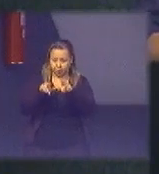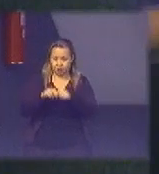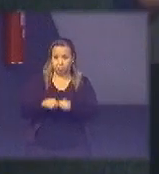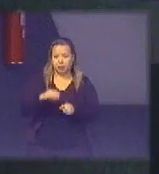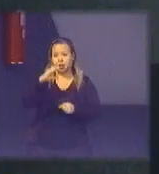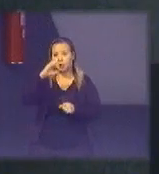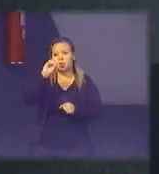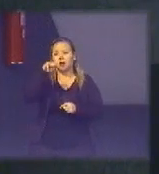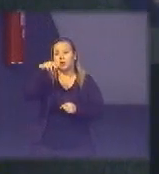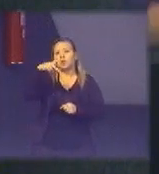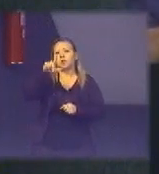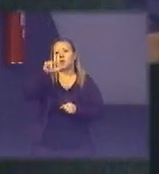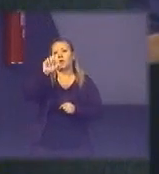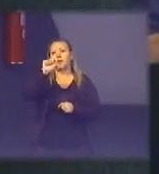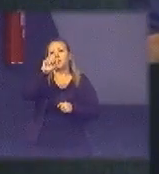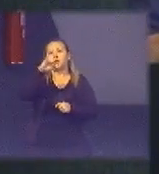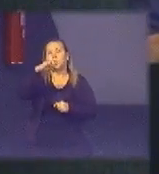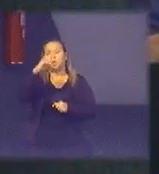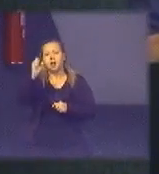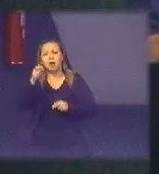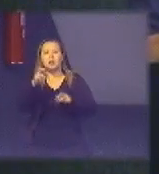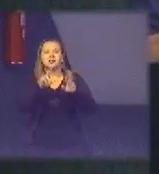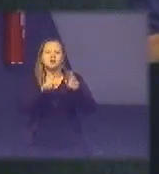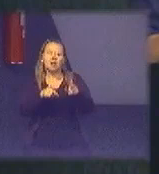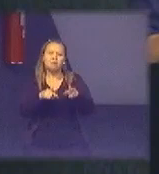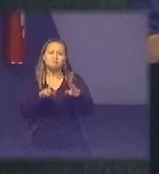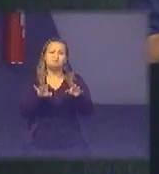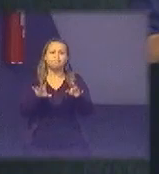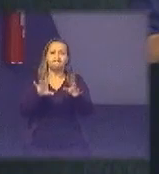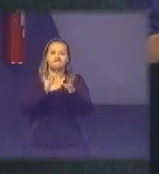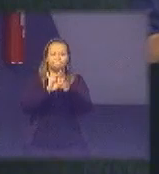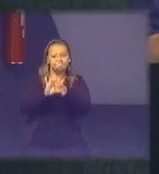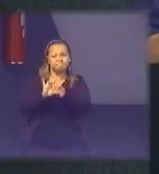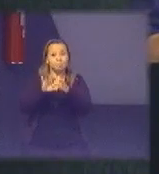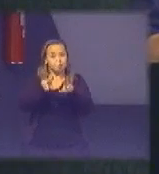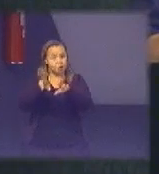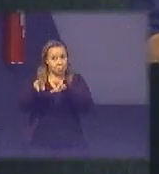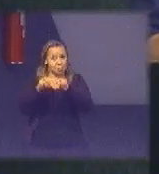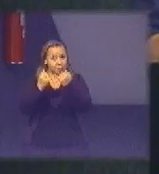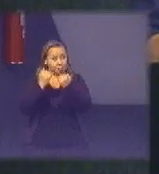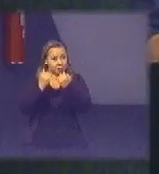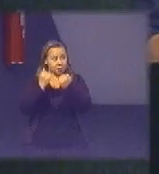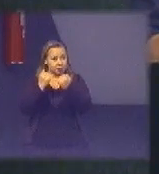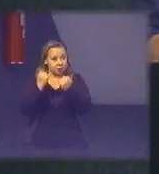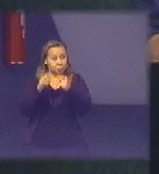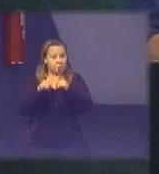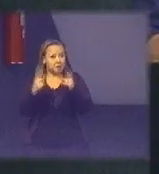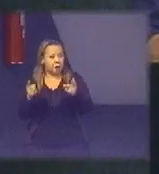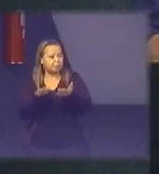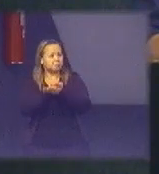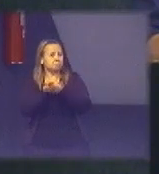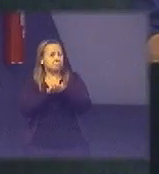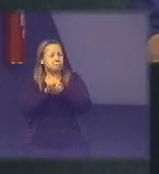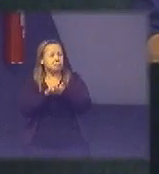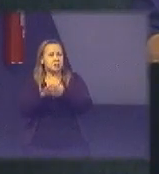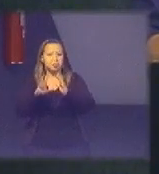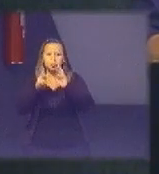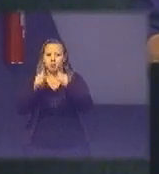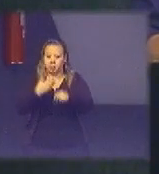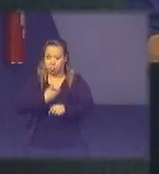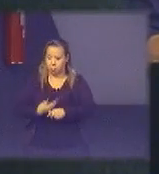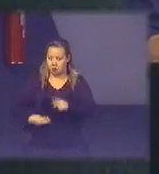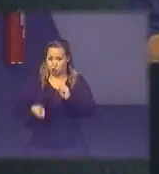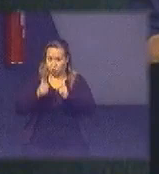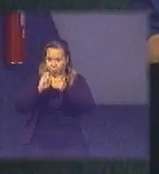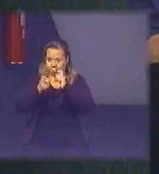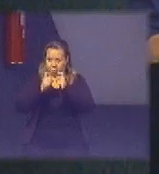aí de atuação homogênea em face das regras que são postas mas nem tudo nem toda governança que